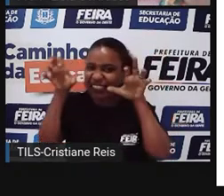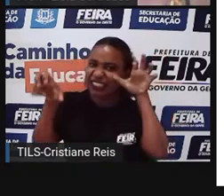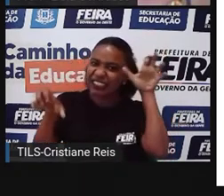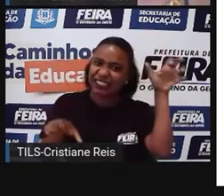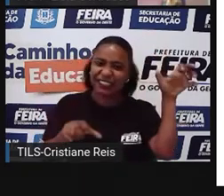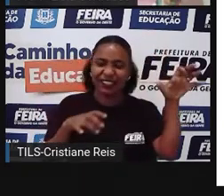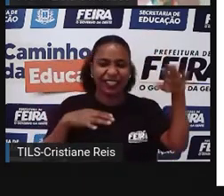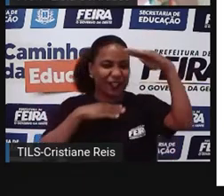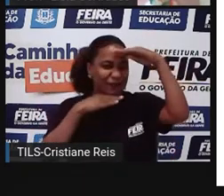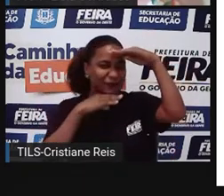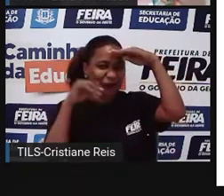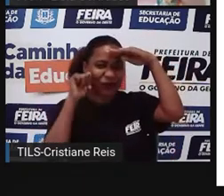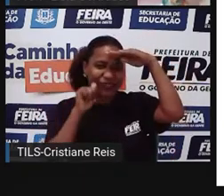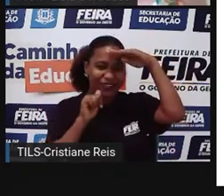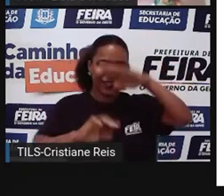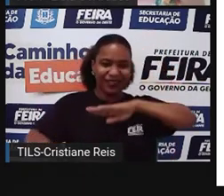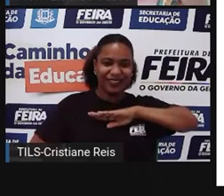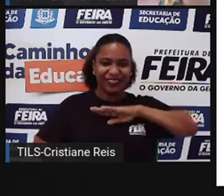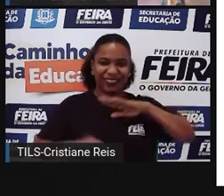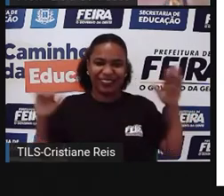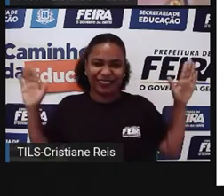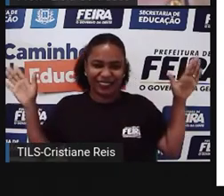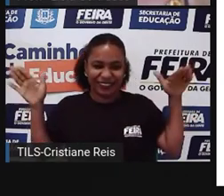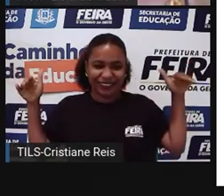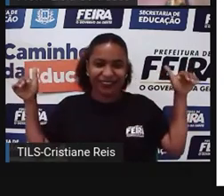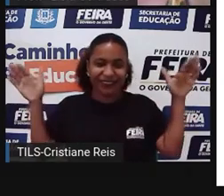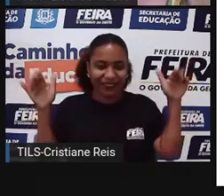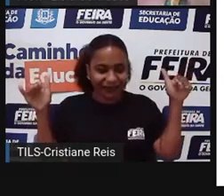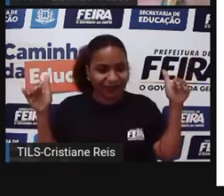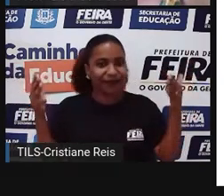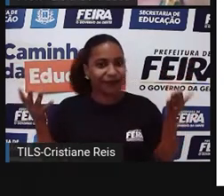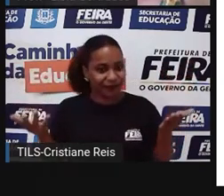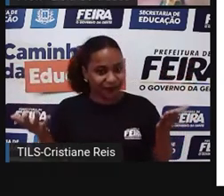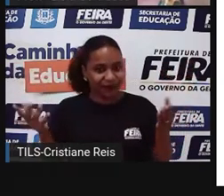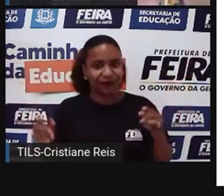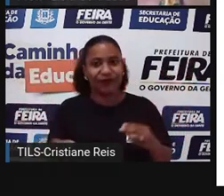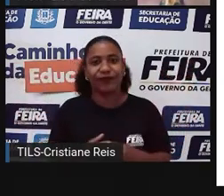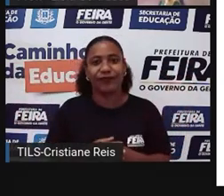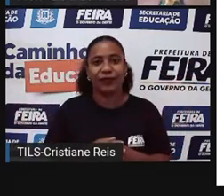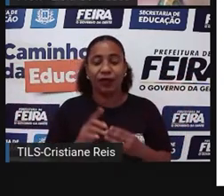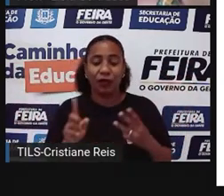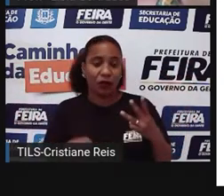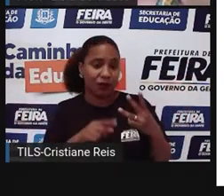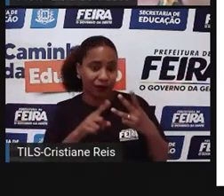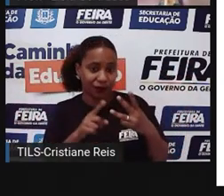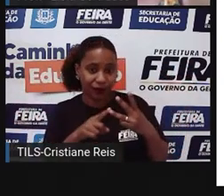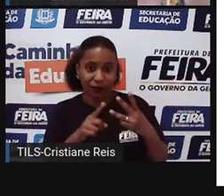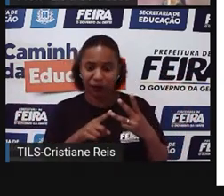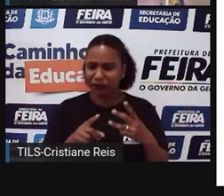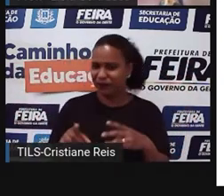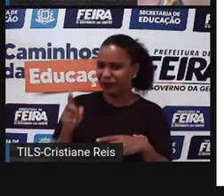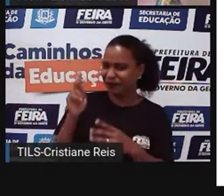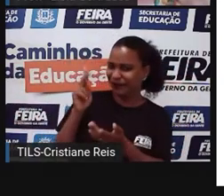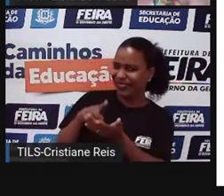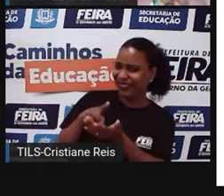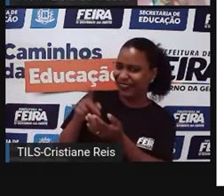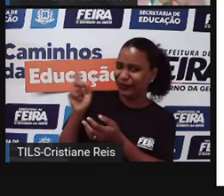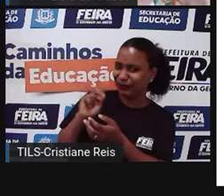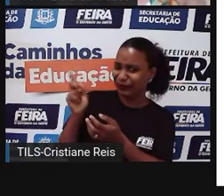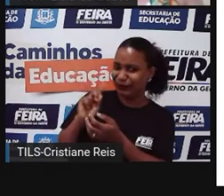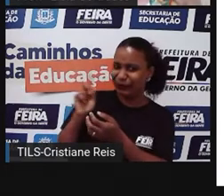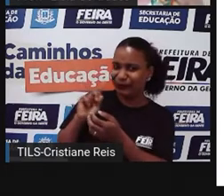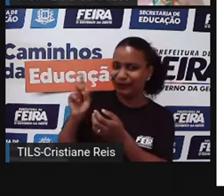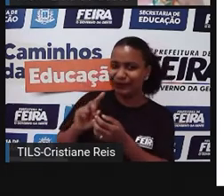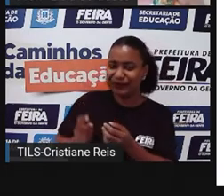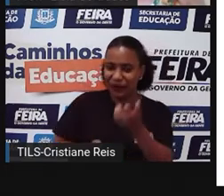de animal. Ou então, é um ser extraordinário, como é o caso do curupira. O curupira tem